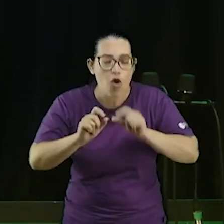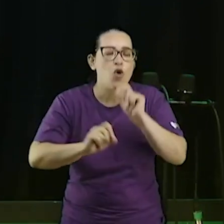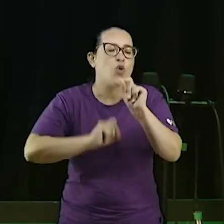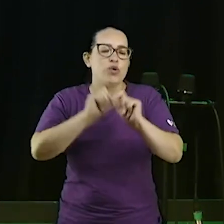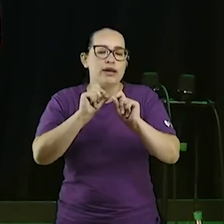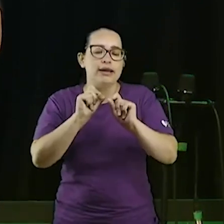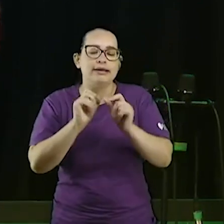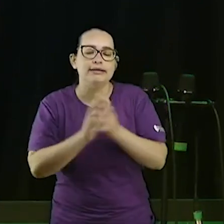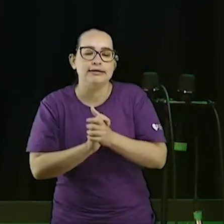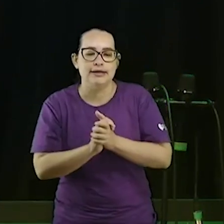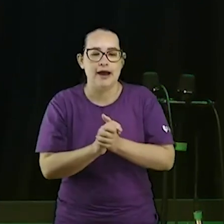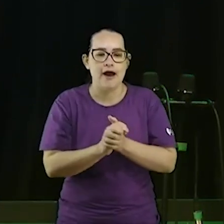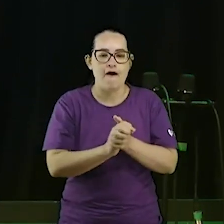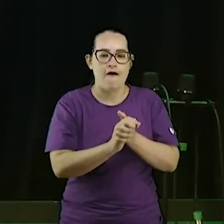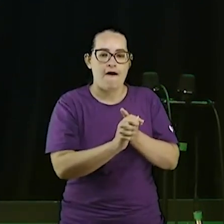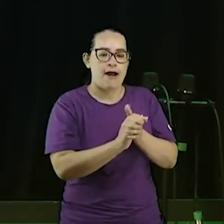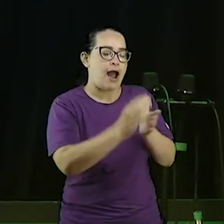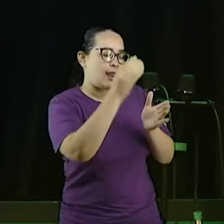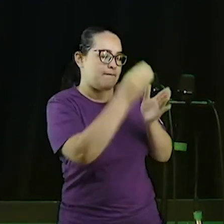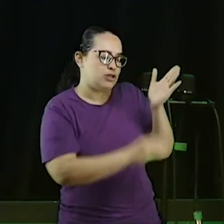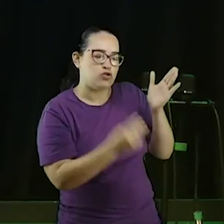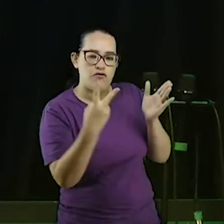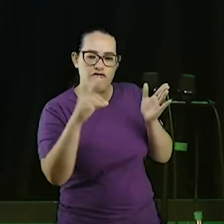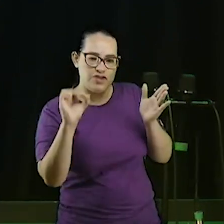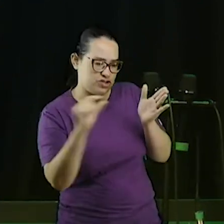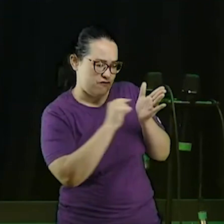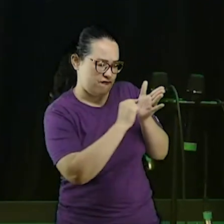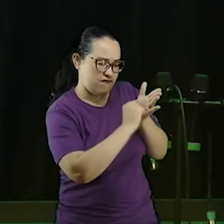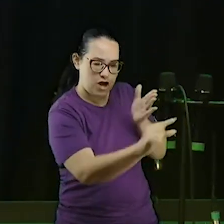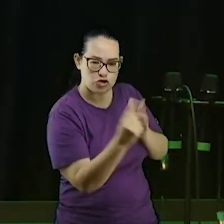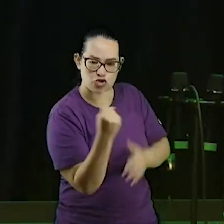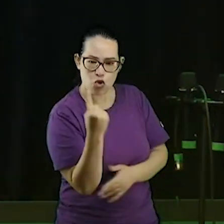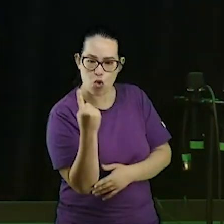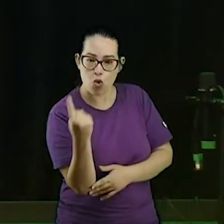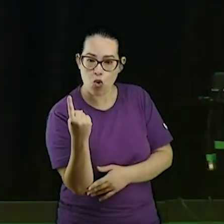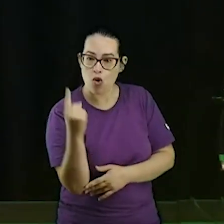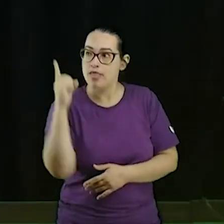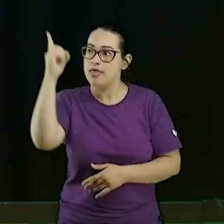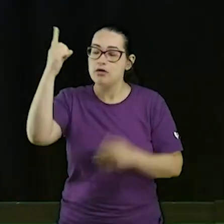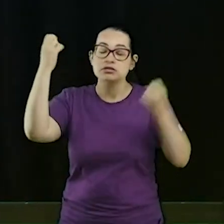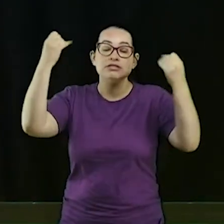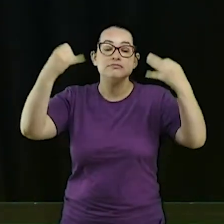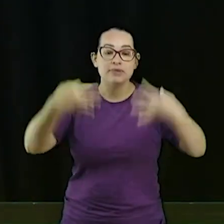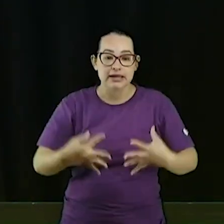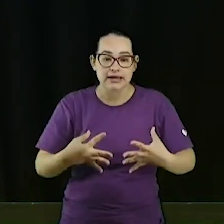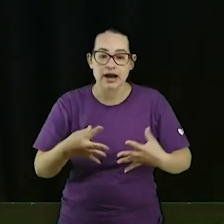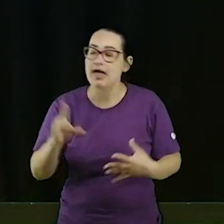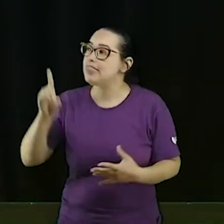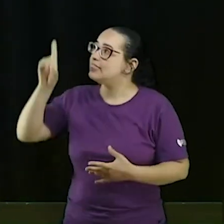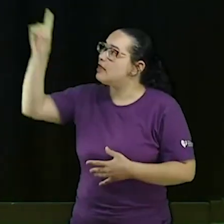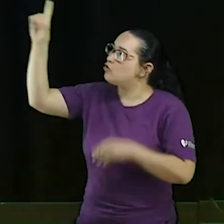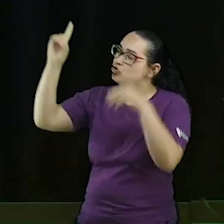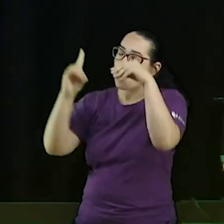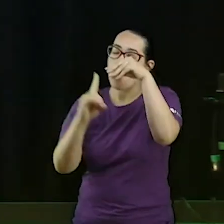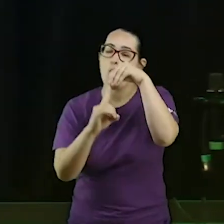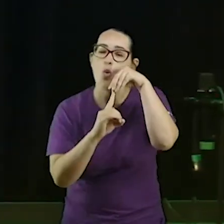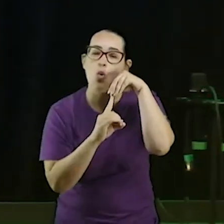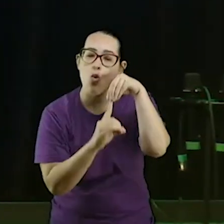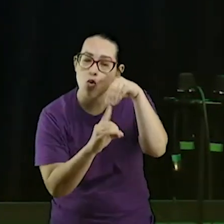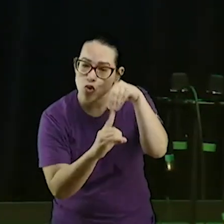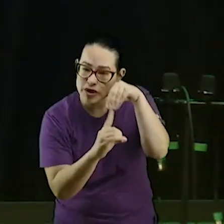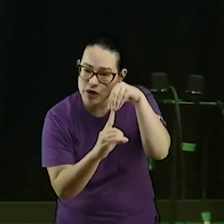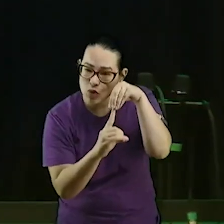êxodo capítulo 20, verso 1, Ele vai dizer o seguinte, Eu sou o Senhor, eu sou o teu Deus, eu sou